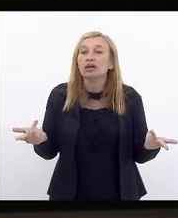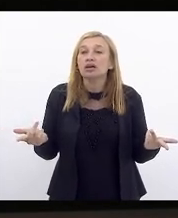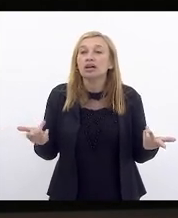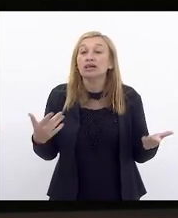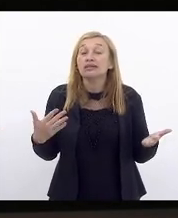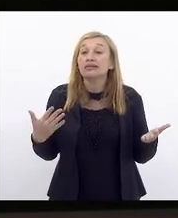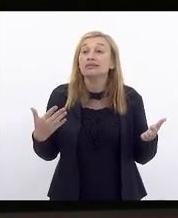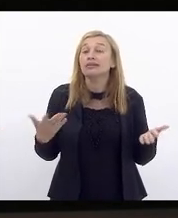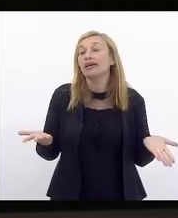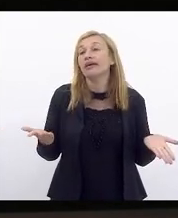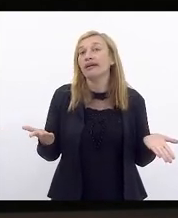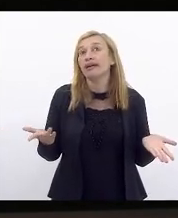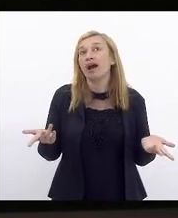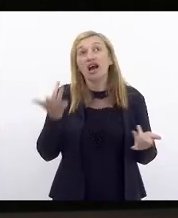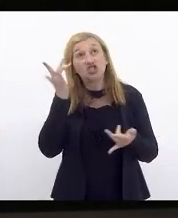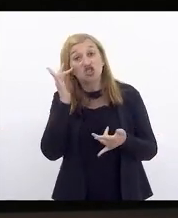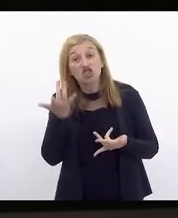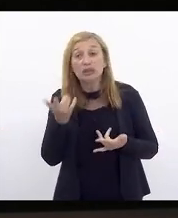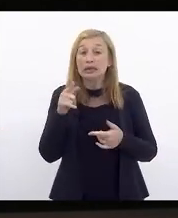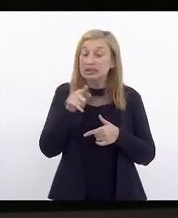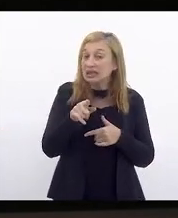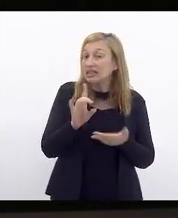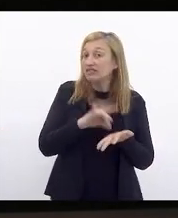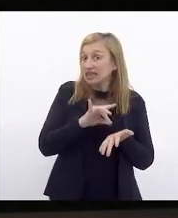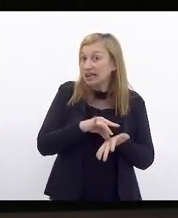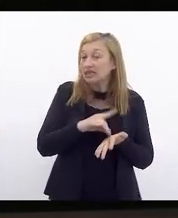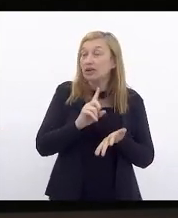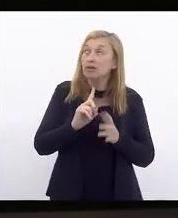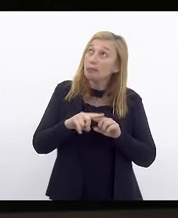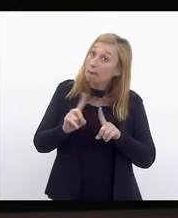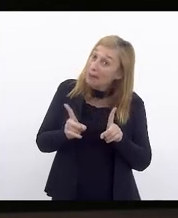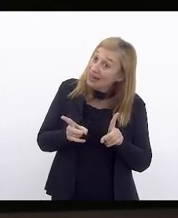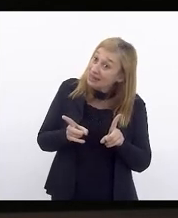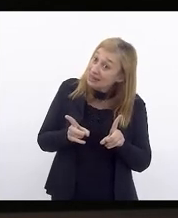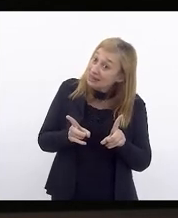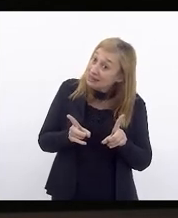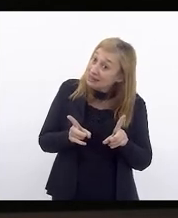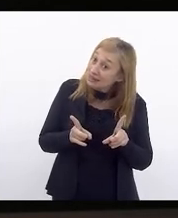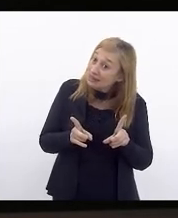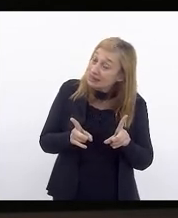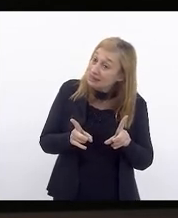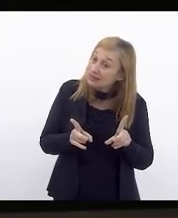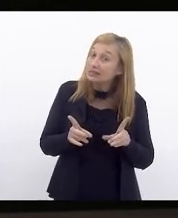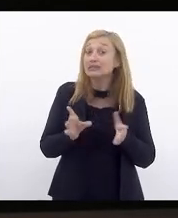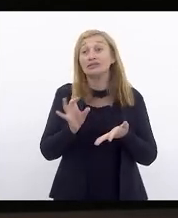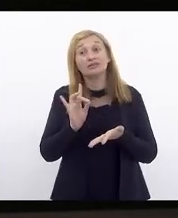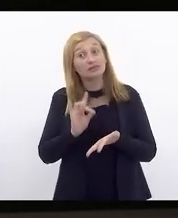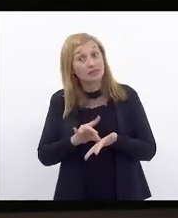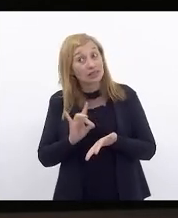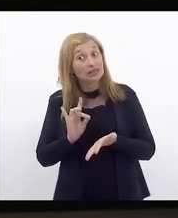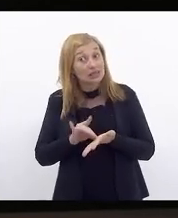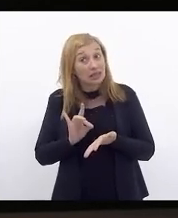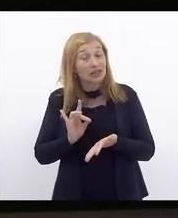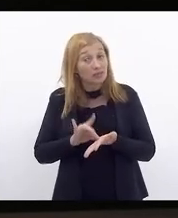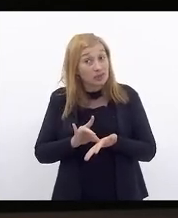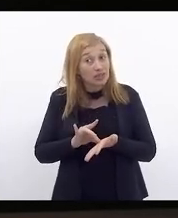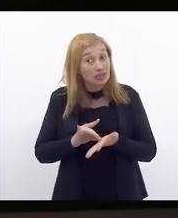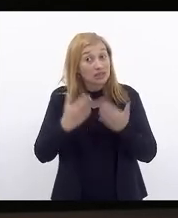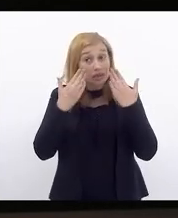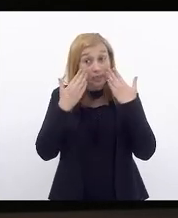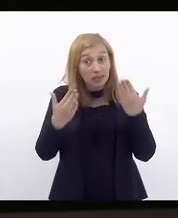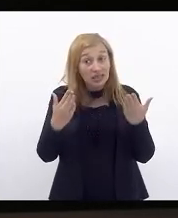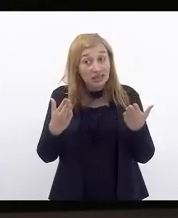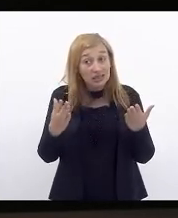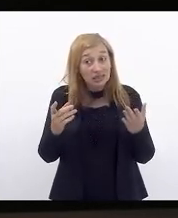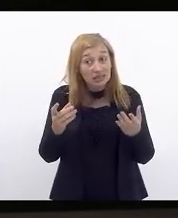achando que aquilo dali é verdade quando está sendo realmente feito e apresentado